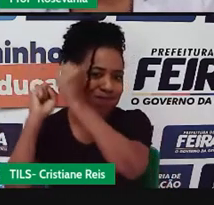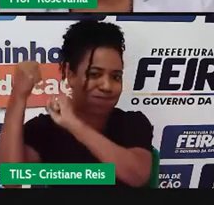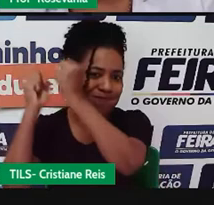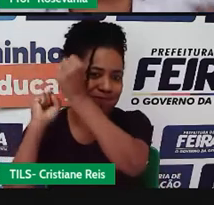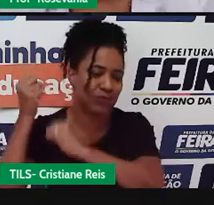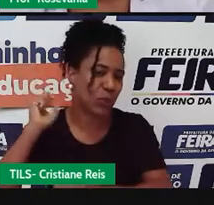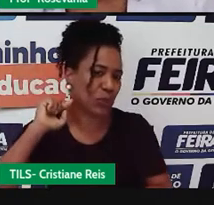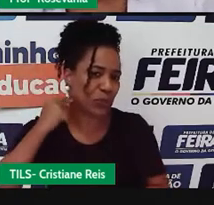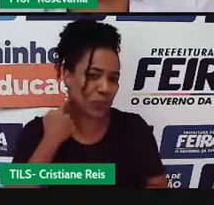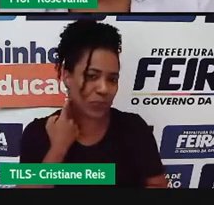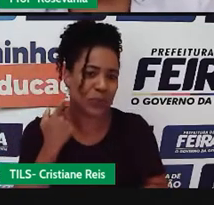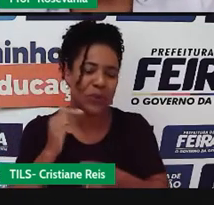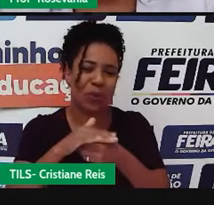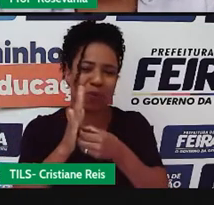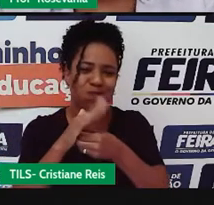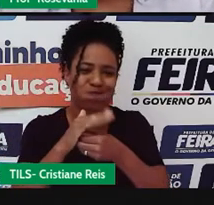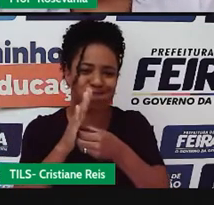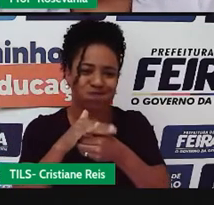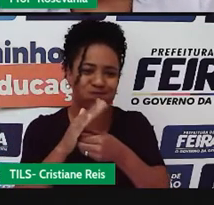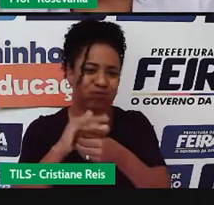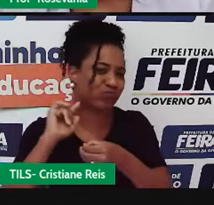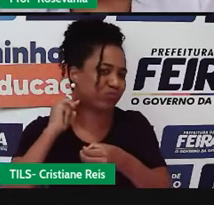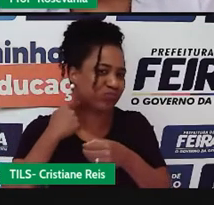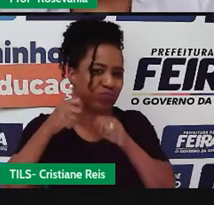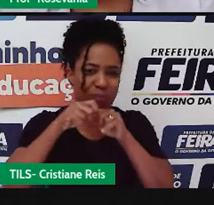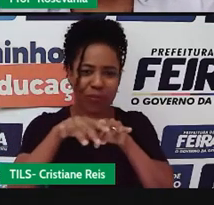com esses esgotos e parte deles, infelizmente, né,